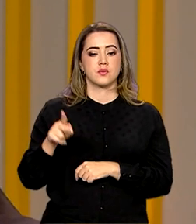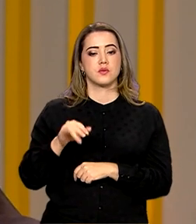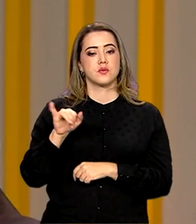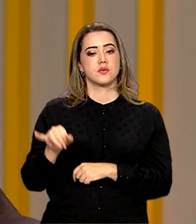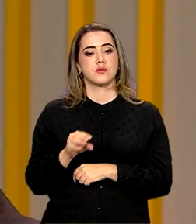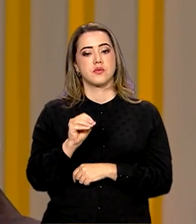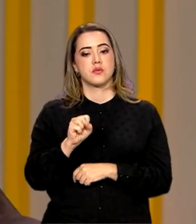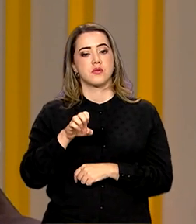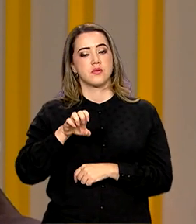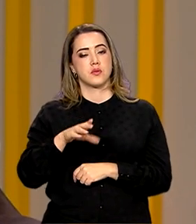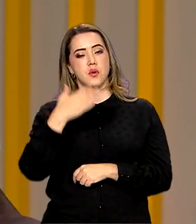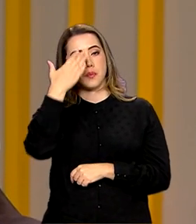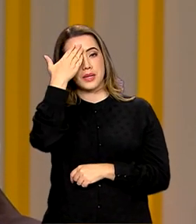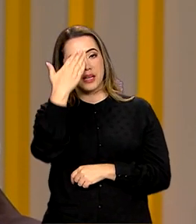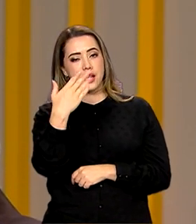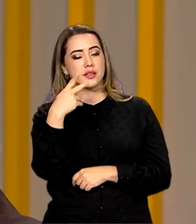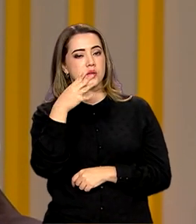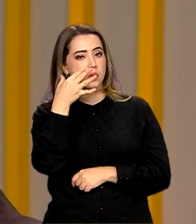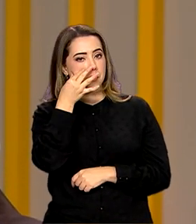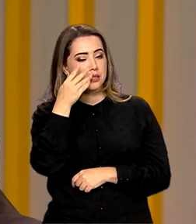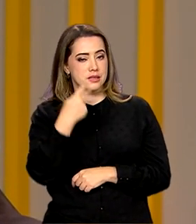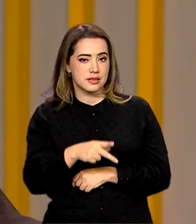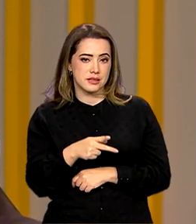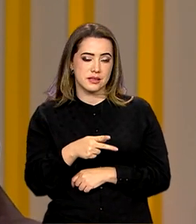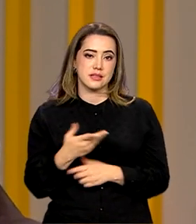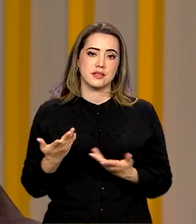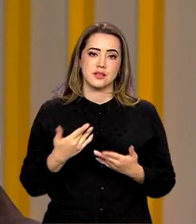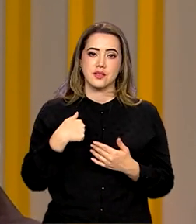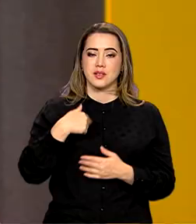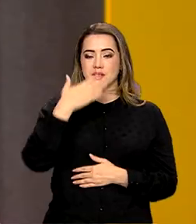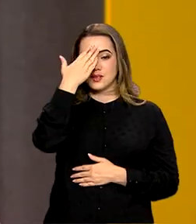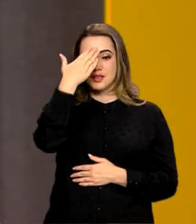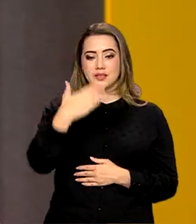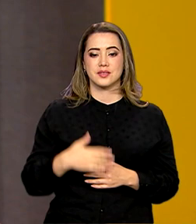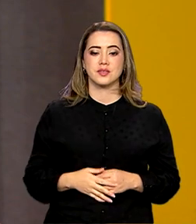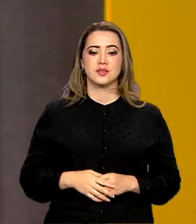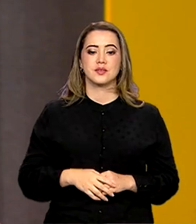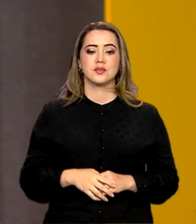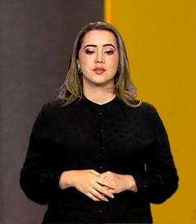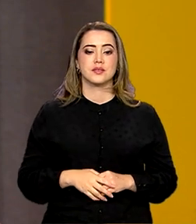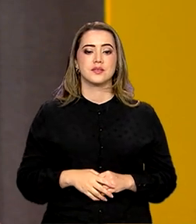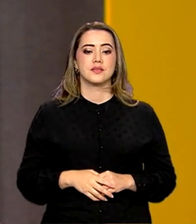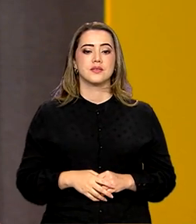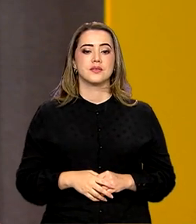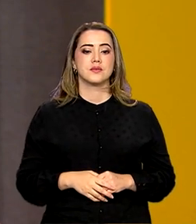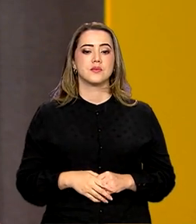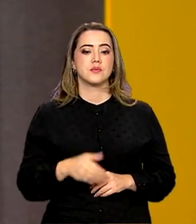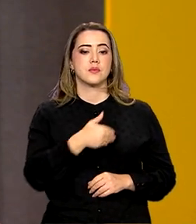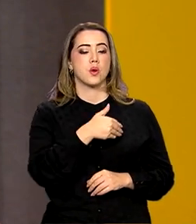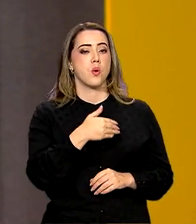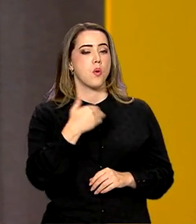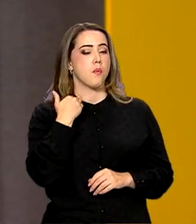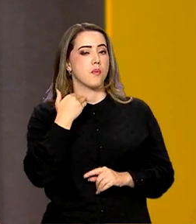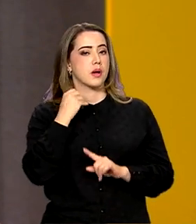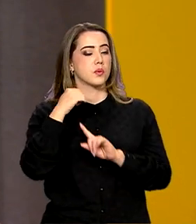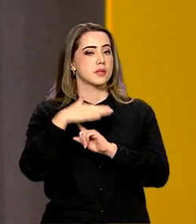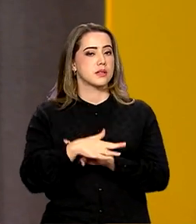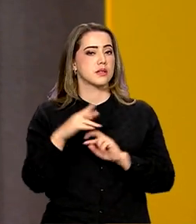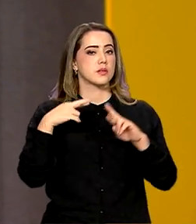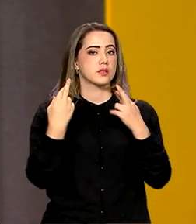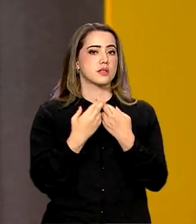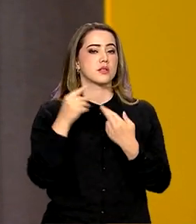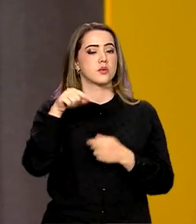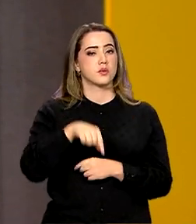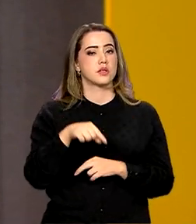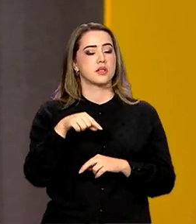Pagnussar. Muito obrigado pela sua presença aqui no programa. Eu que agradeço. Olha, professor, o Banco Central se reúne esta semana para definir aí